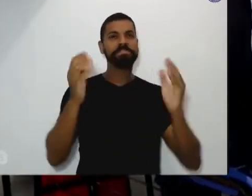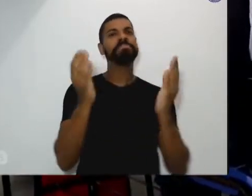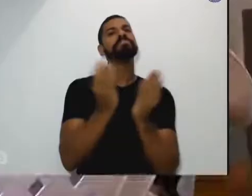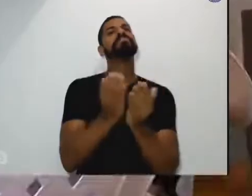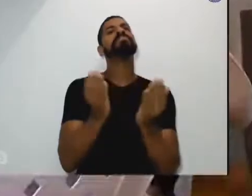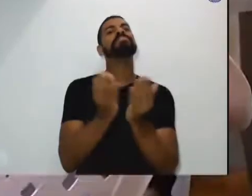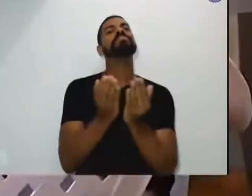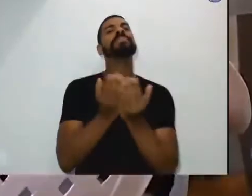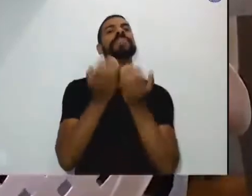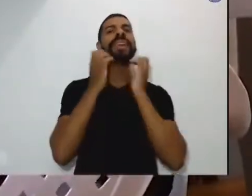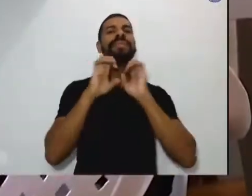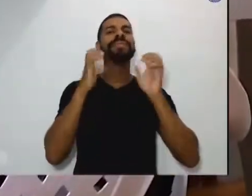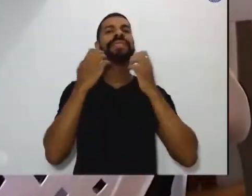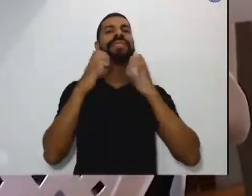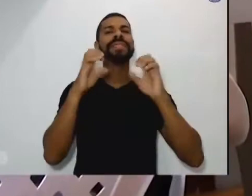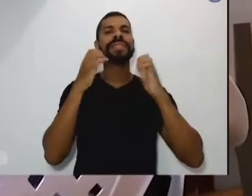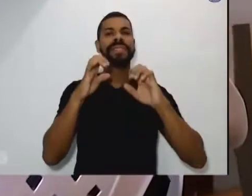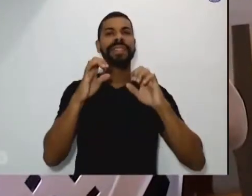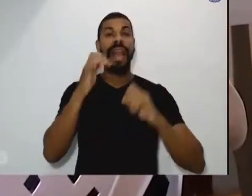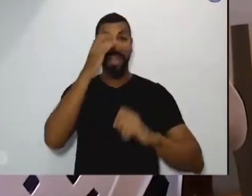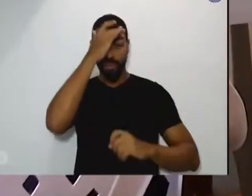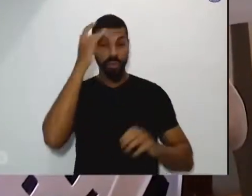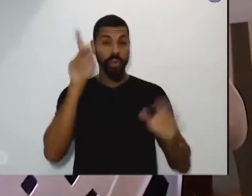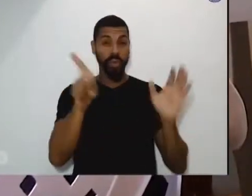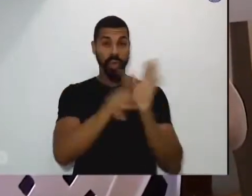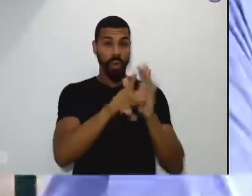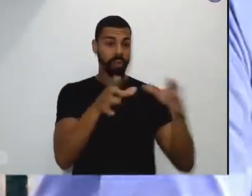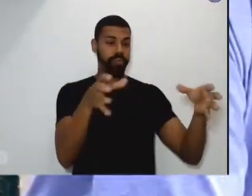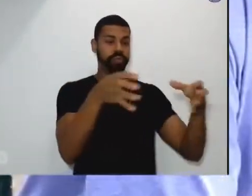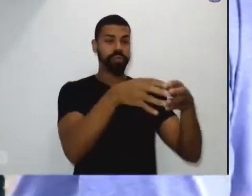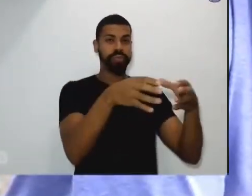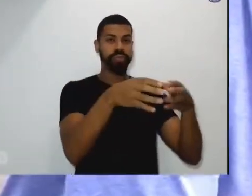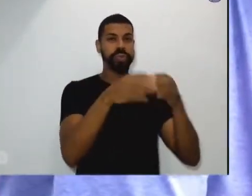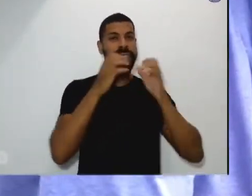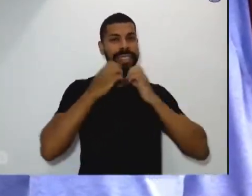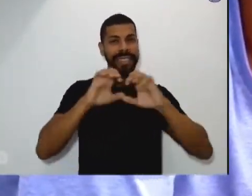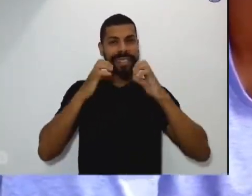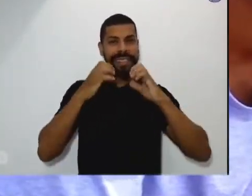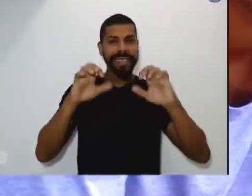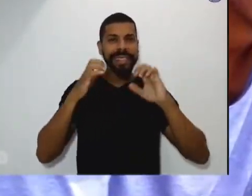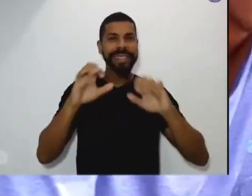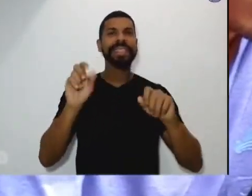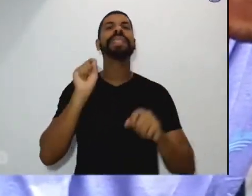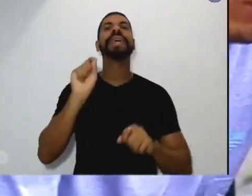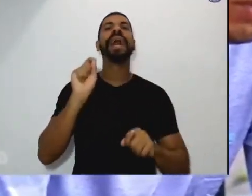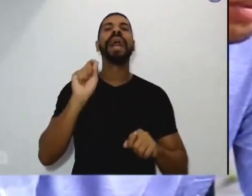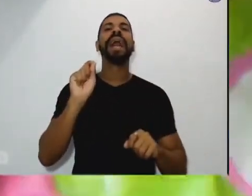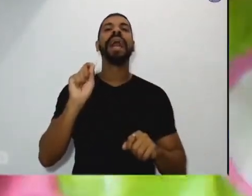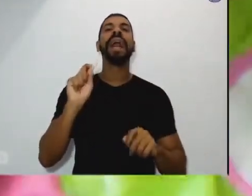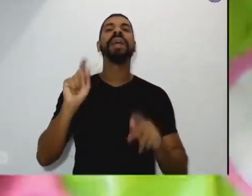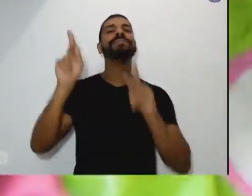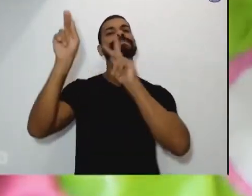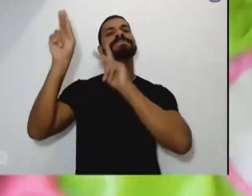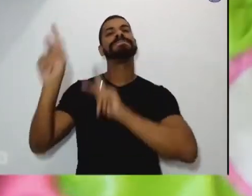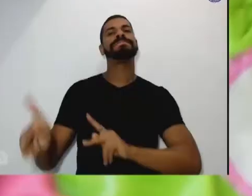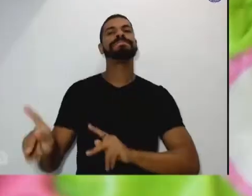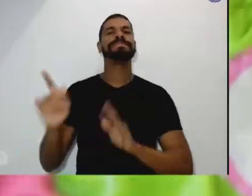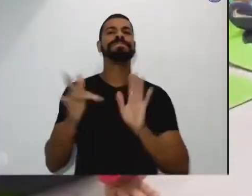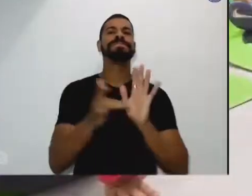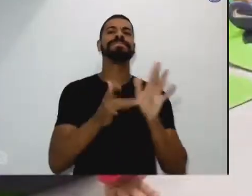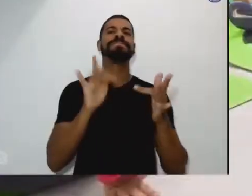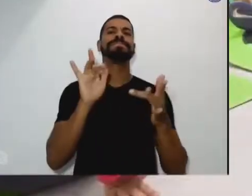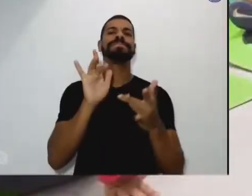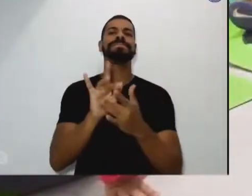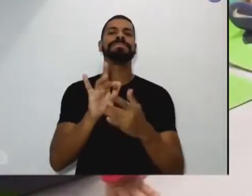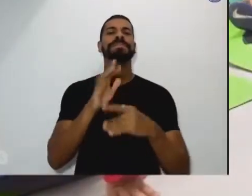fronteiras. Para os cristãos, os refugiados e migrantes são a presença do próprio Jesus, que carece do calor de um